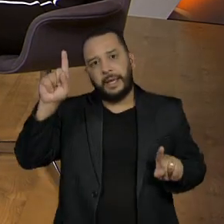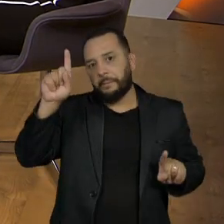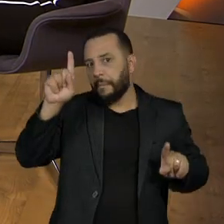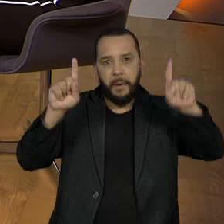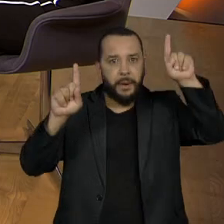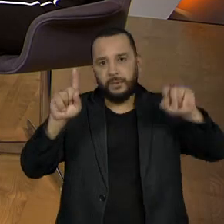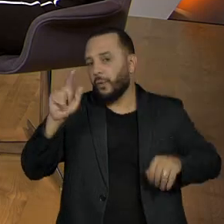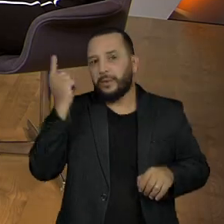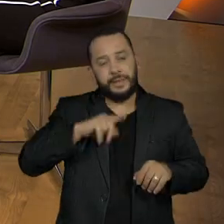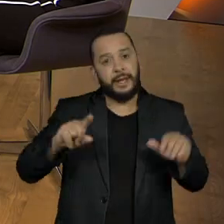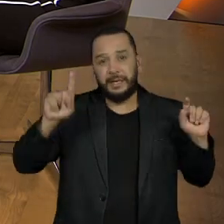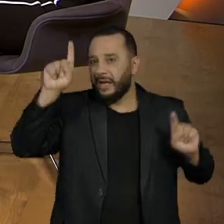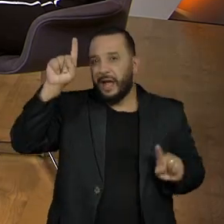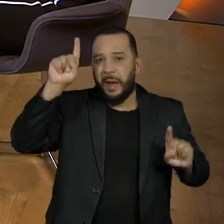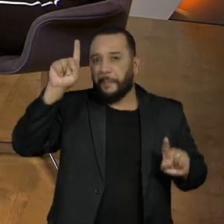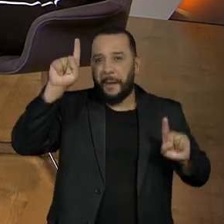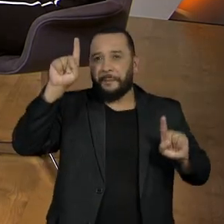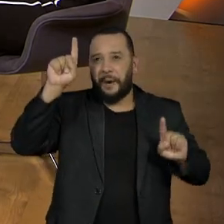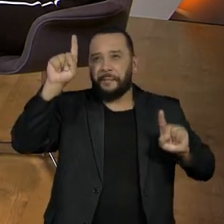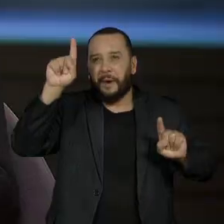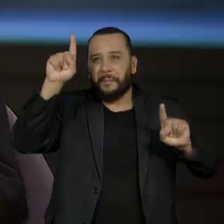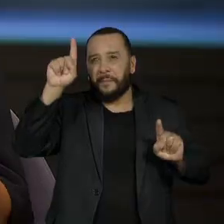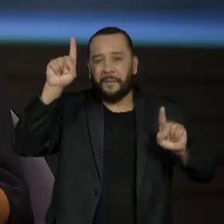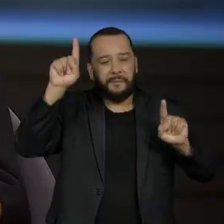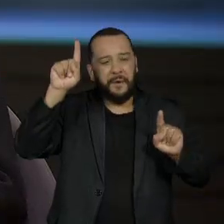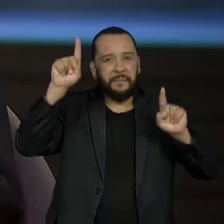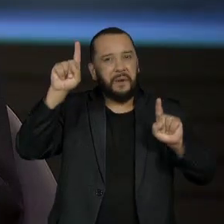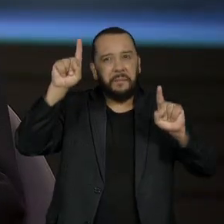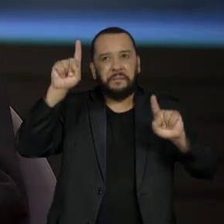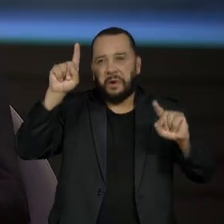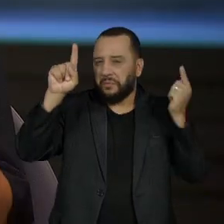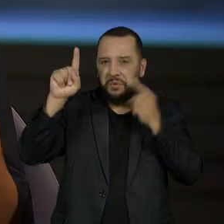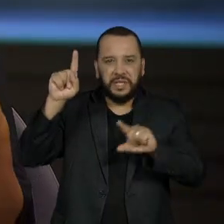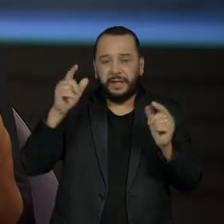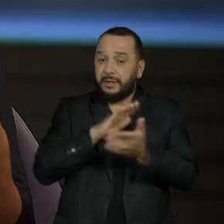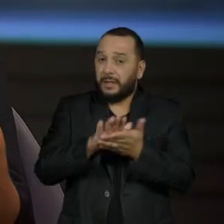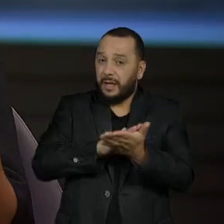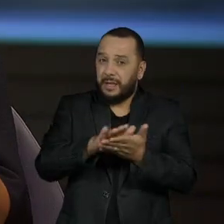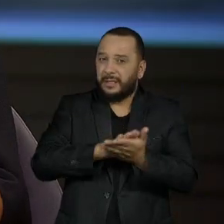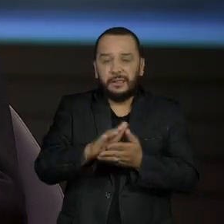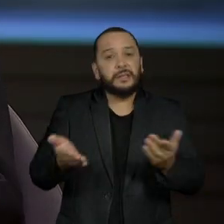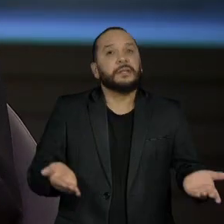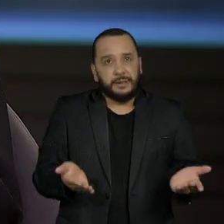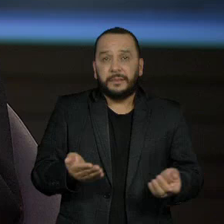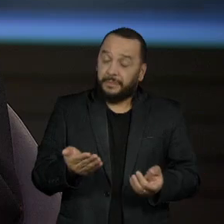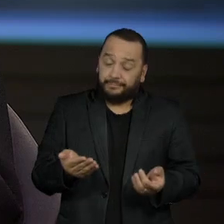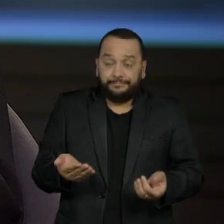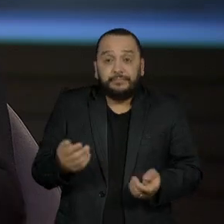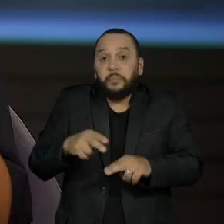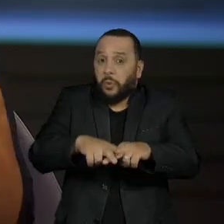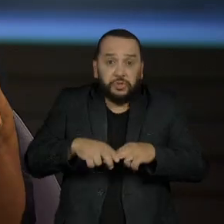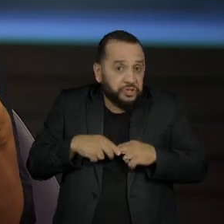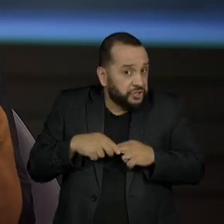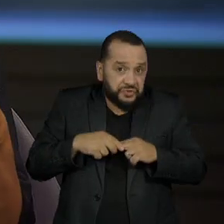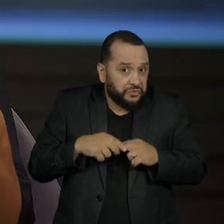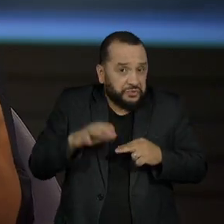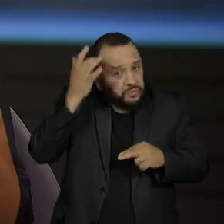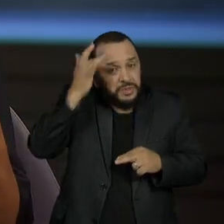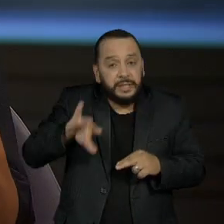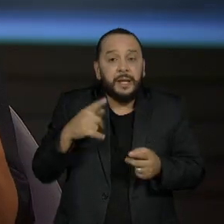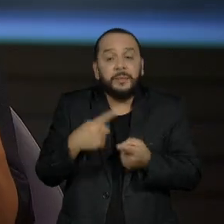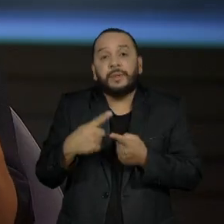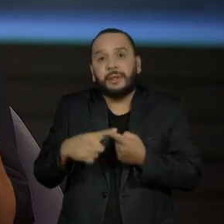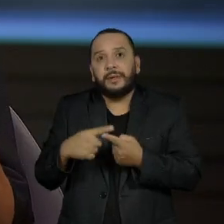superá-lo ainda assim. É alguma circunstância muito específica que deve explicar o sucesso